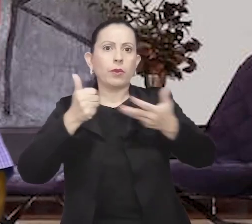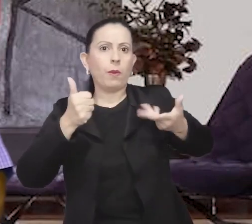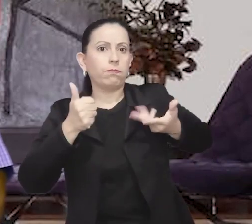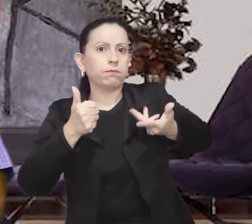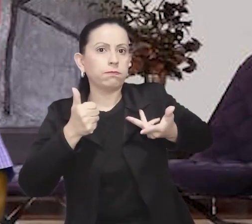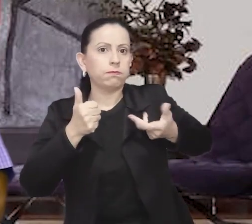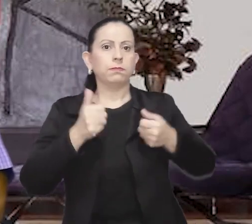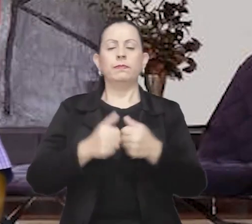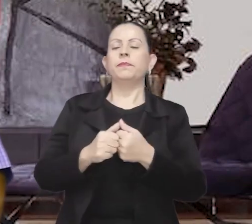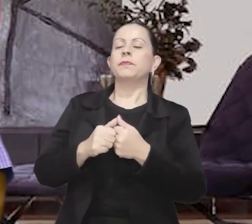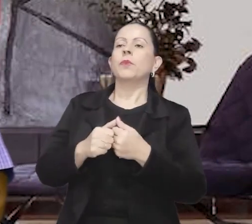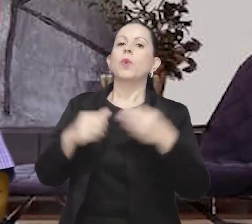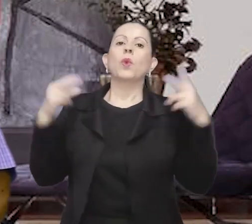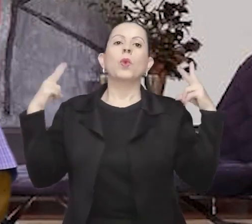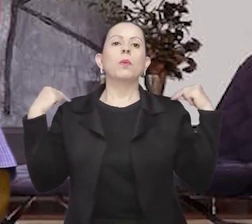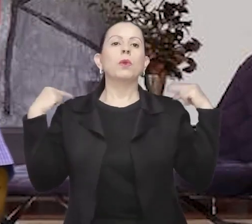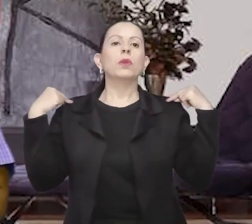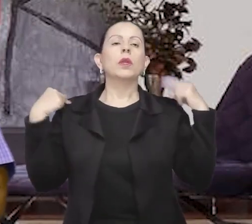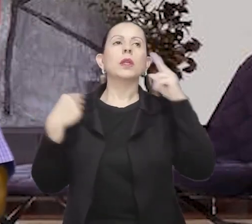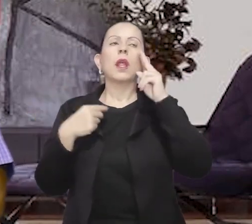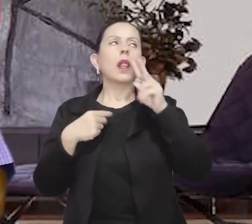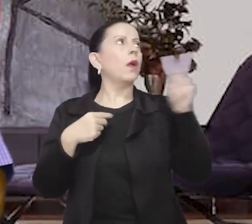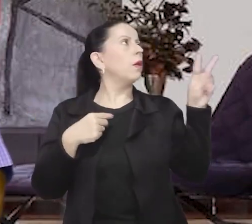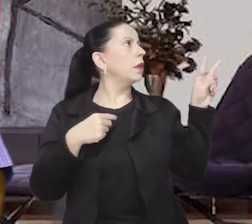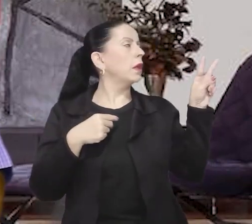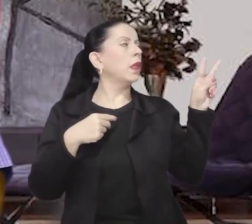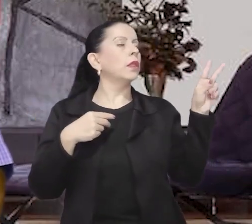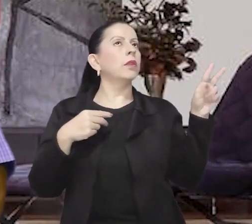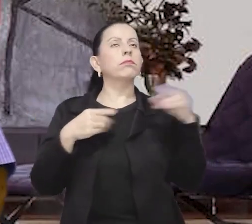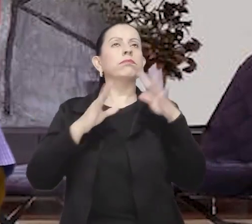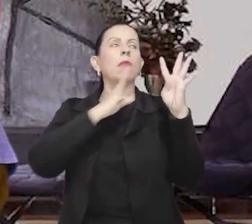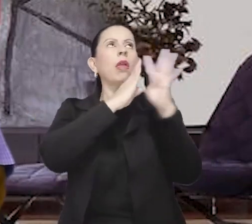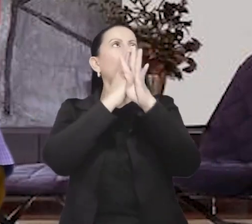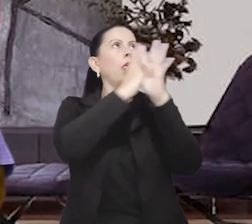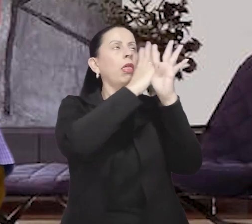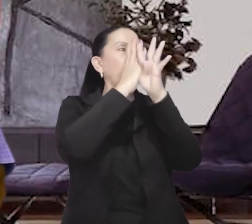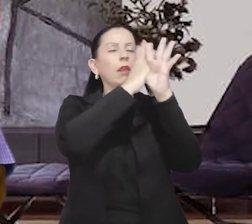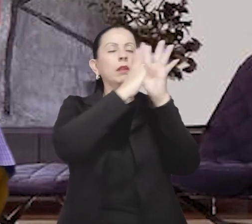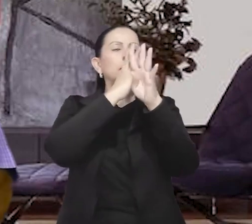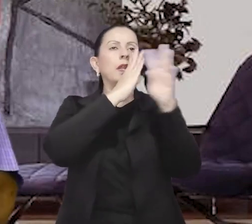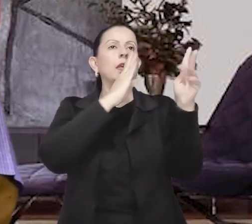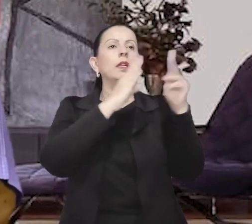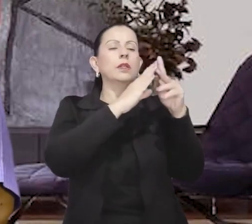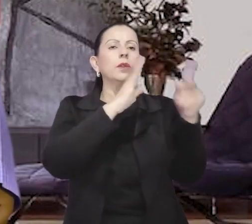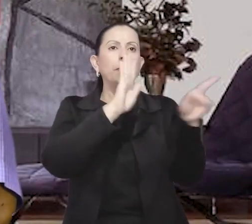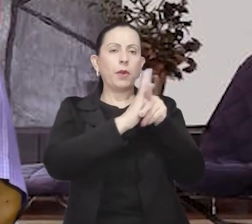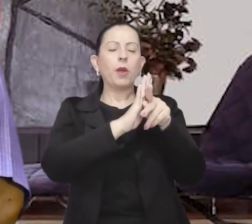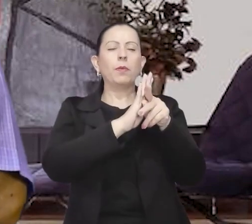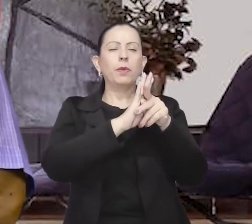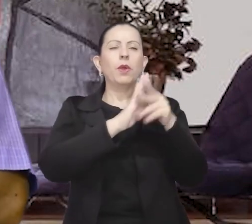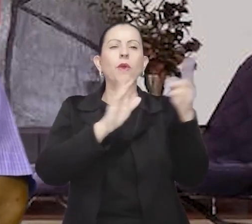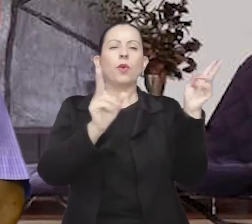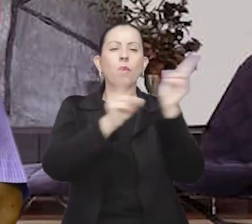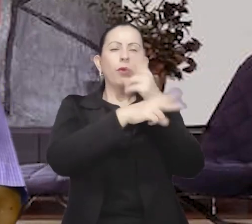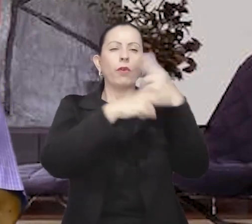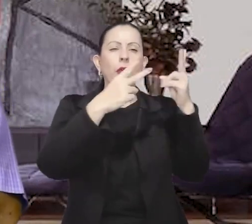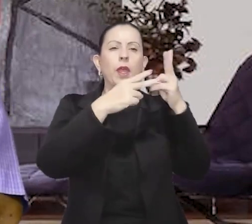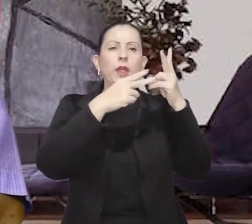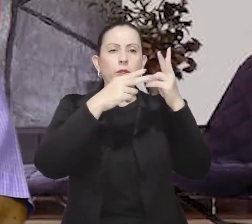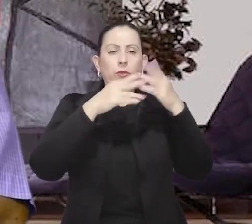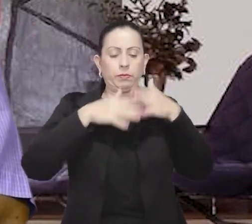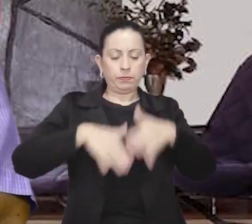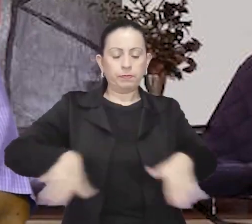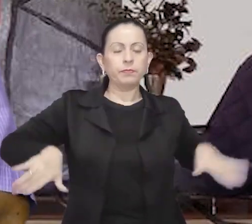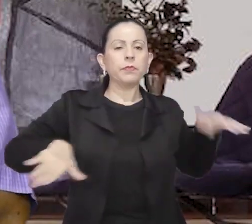Ela não percebe que um carro se aproxima em alta velocidade. O motorista está olhando para o lado, distraído com o